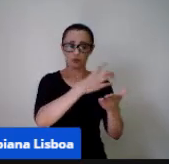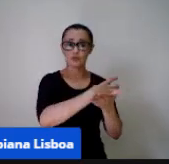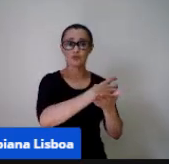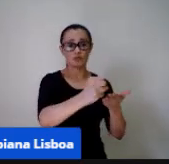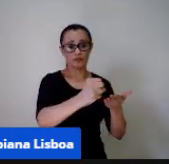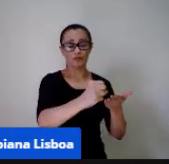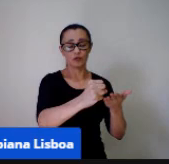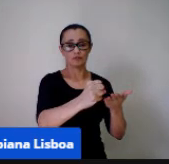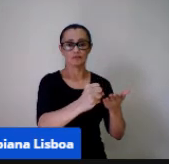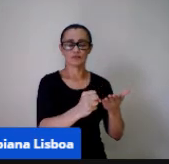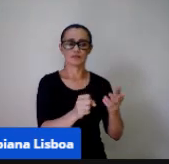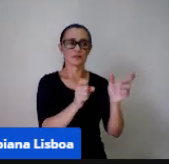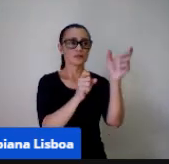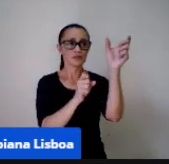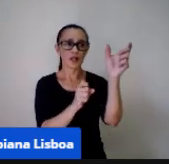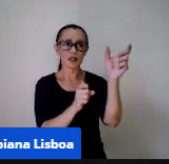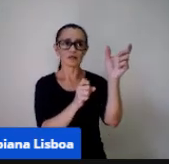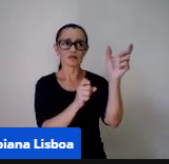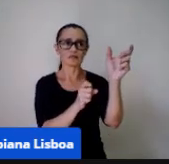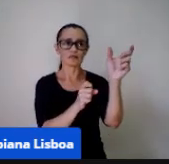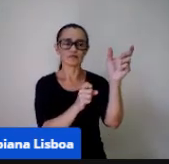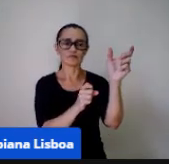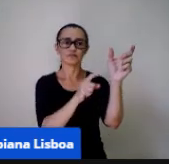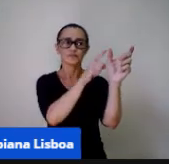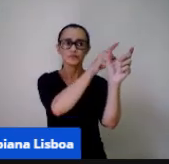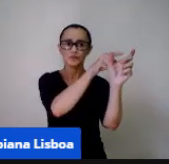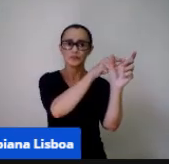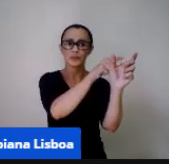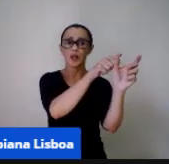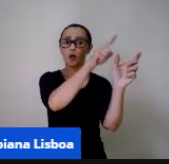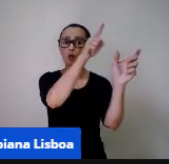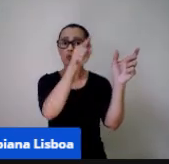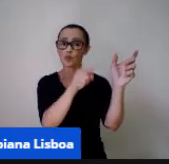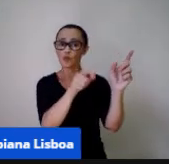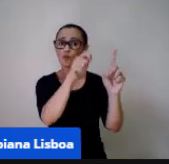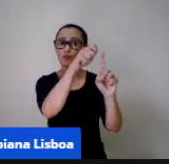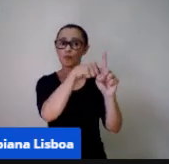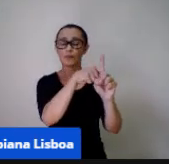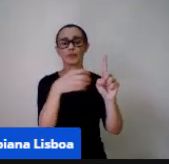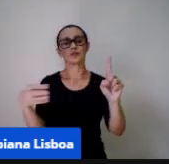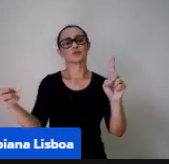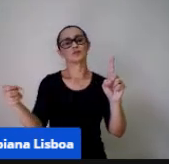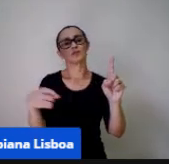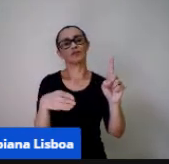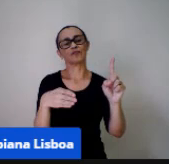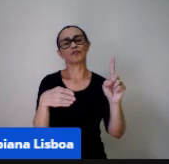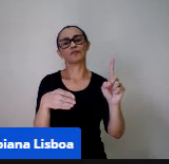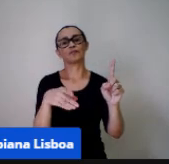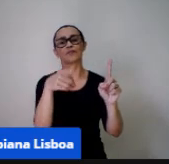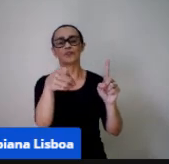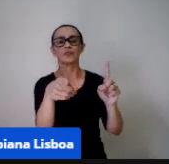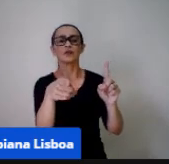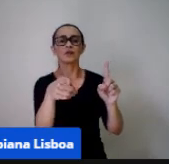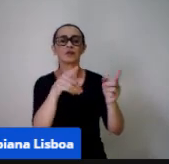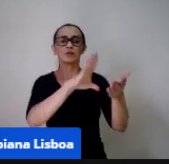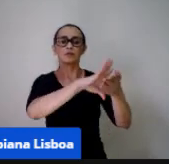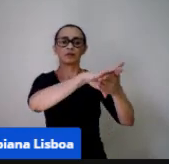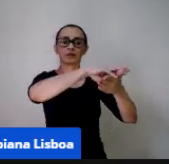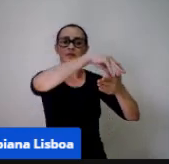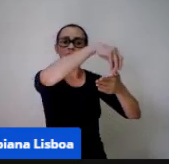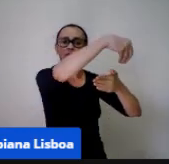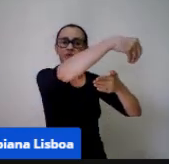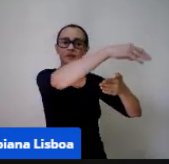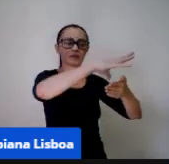tá ali né? ele já foi mas ele tá ali vamos começar um mês novo agora né? nesse calendário que consegue mostrar dias da